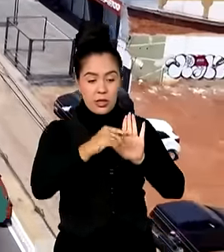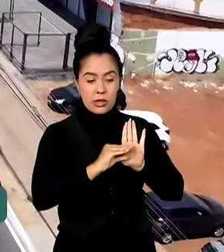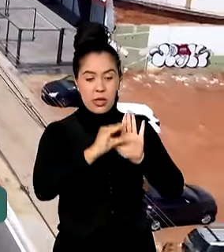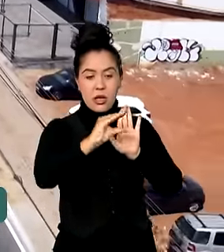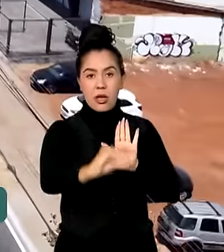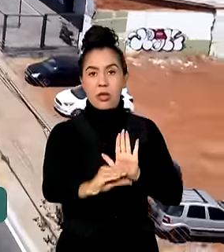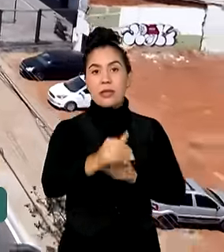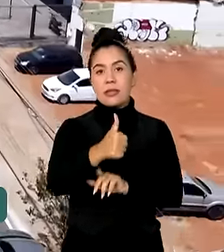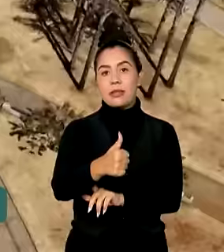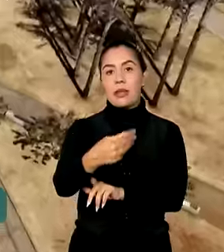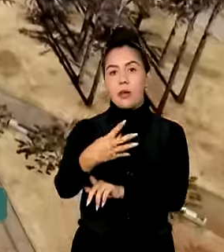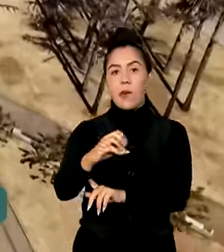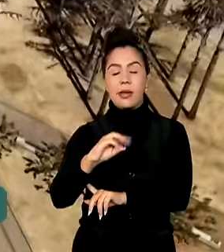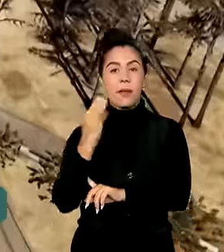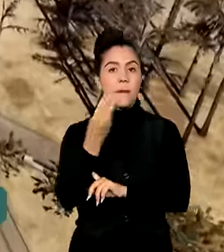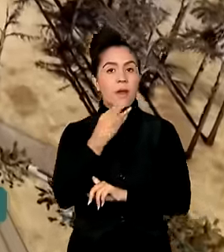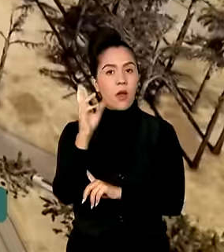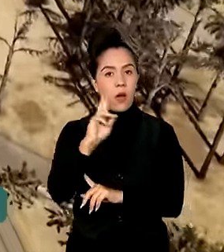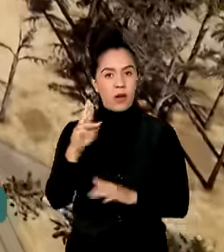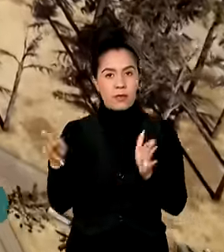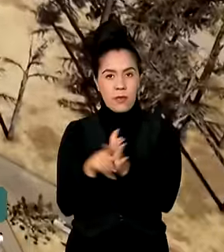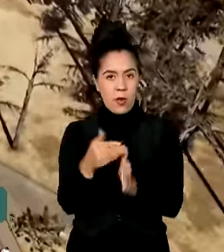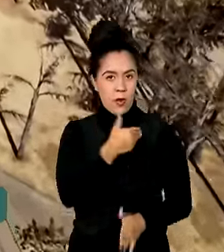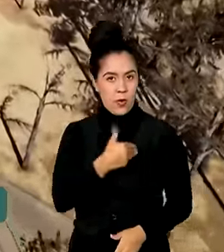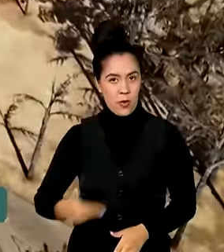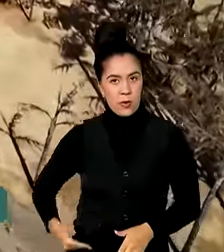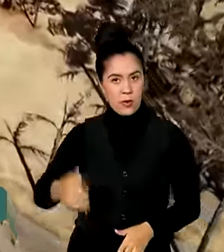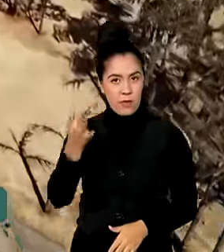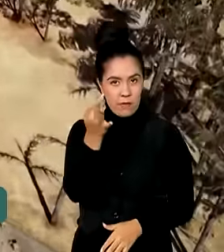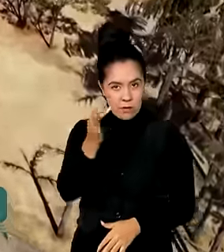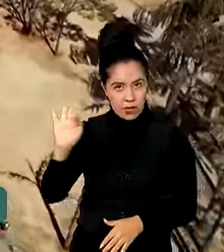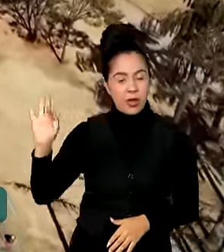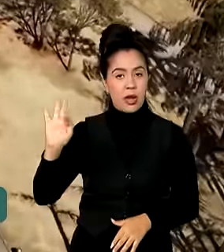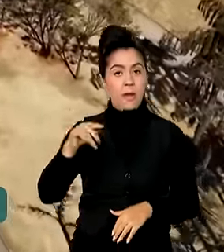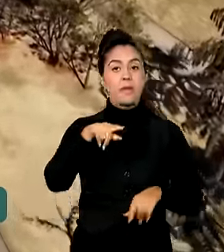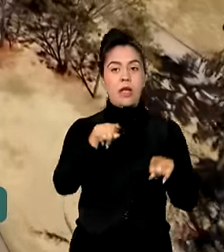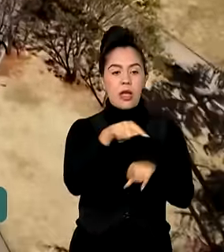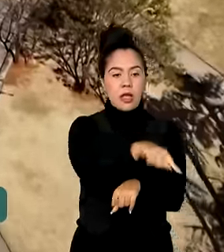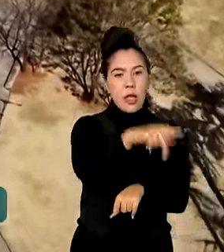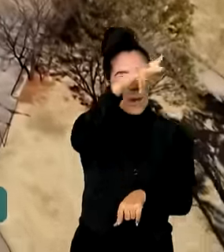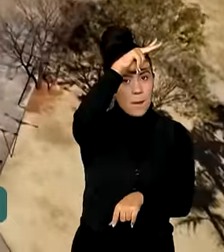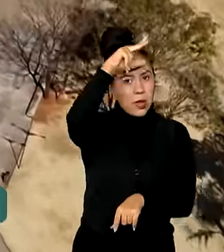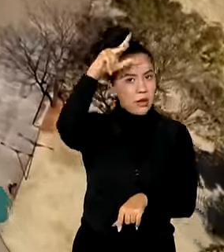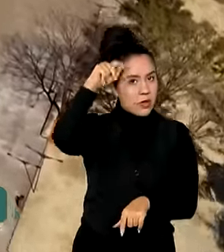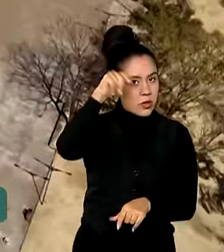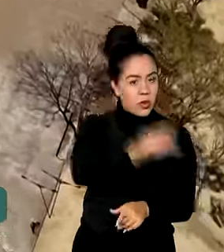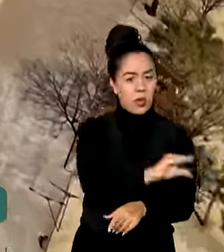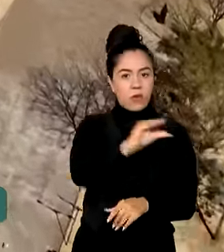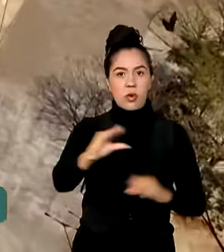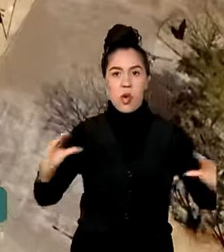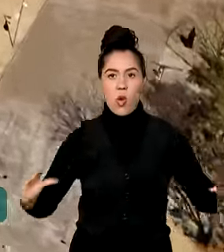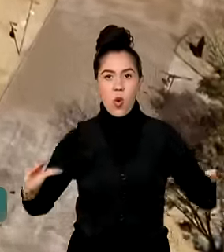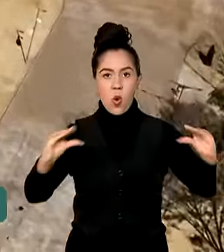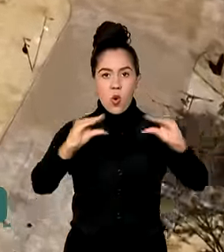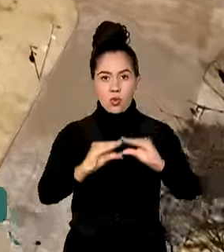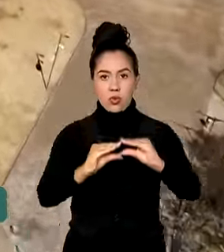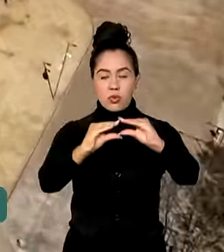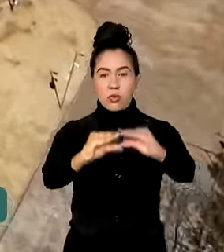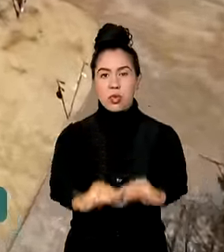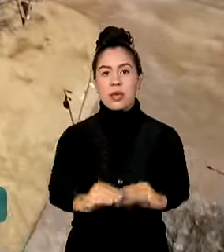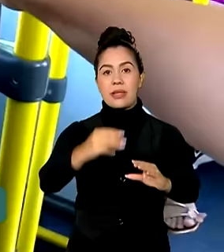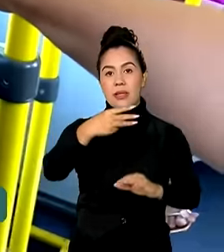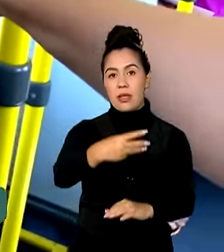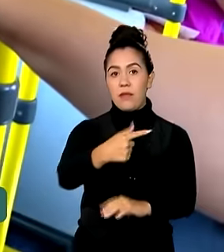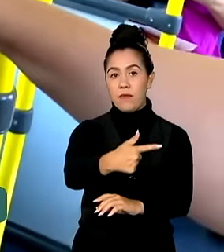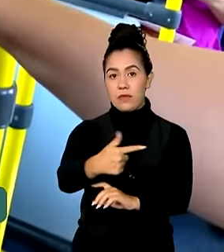reais do governo federal, considerando o valor investido pela prefeitura, o total chega a 321 milhões de